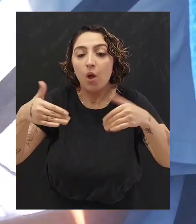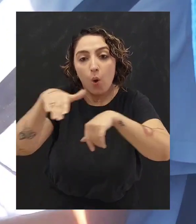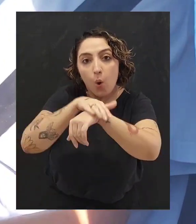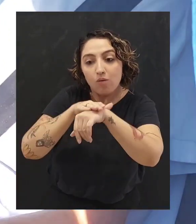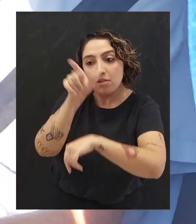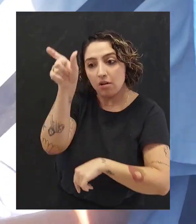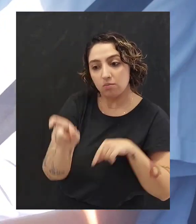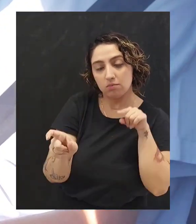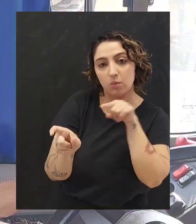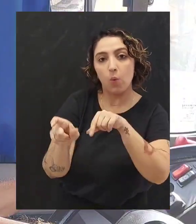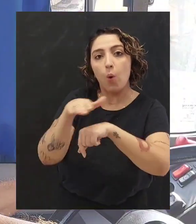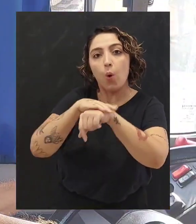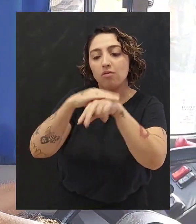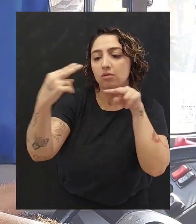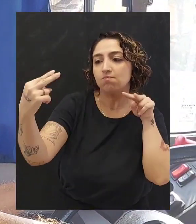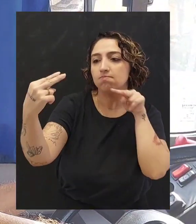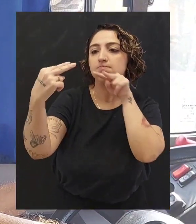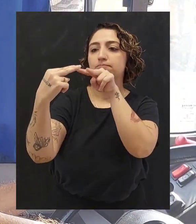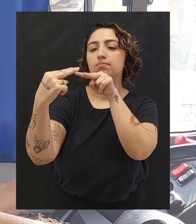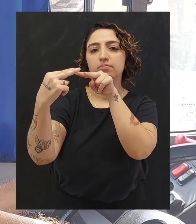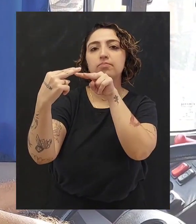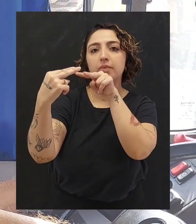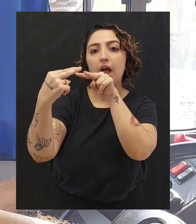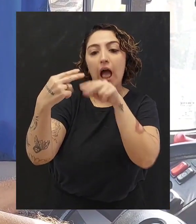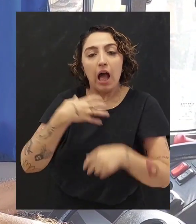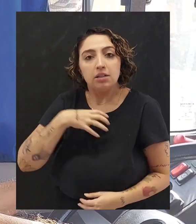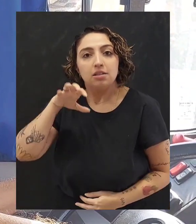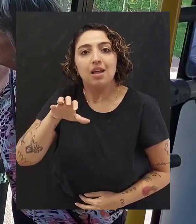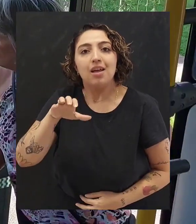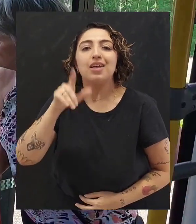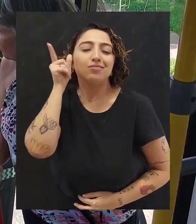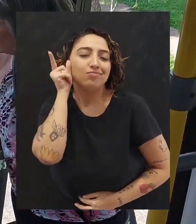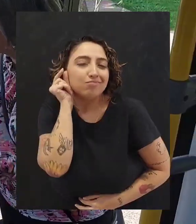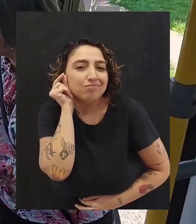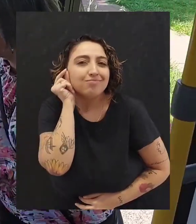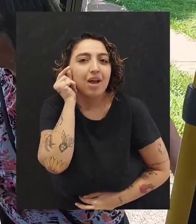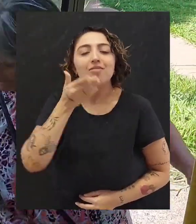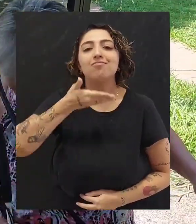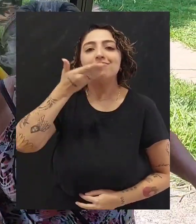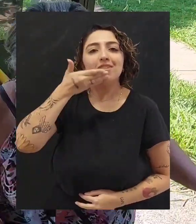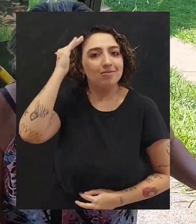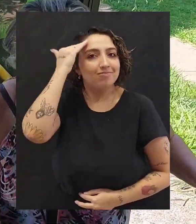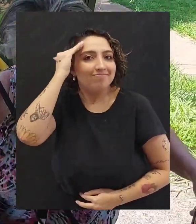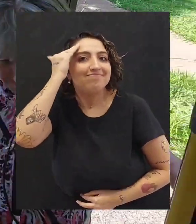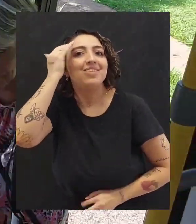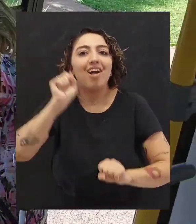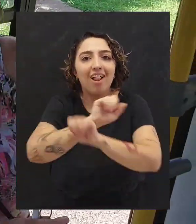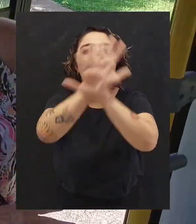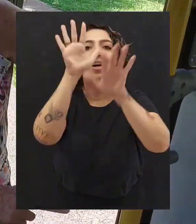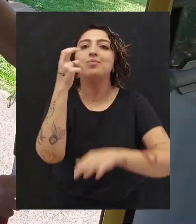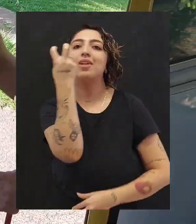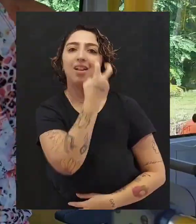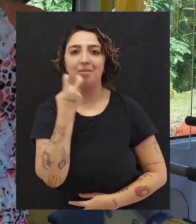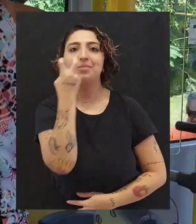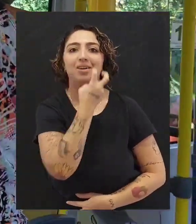ao falar com essa pessoa, converse com o rosto virado para ela. Assim, se ela tiver audição reduzida, poderá entender melhor ou